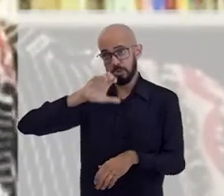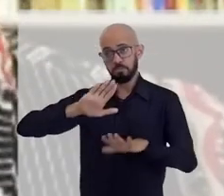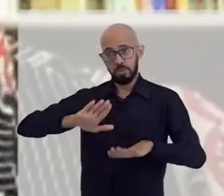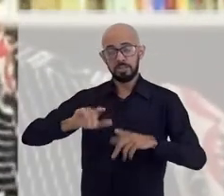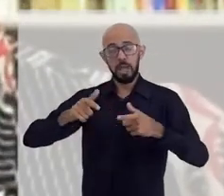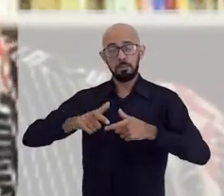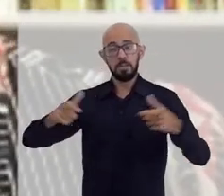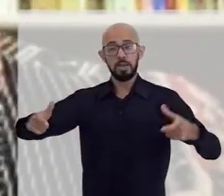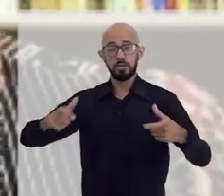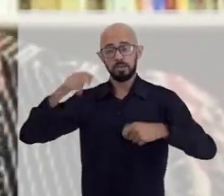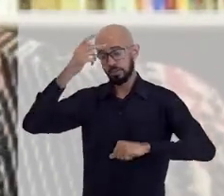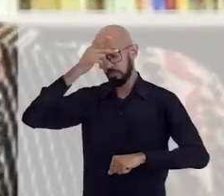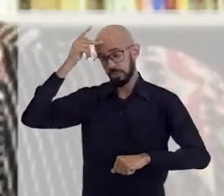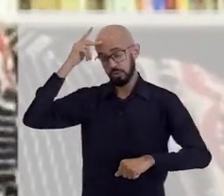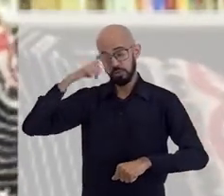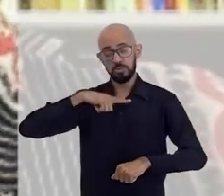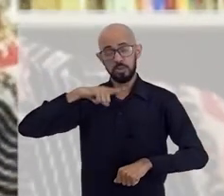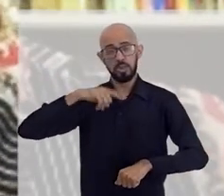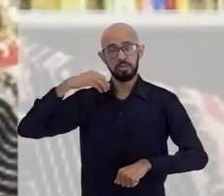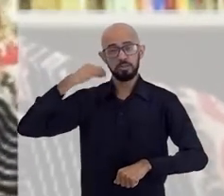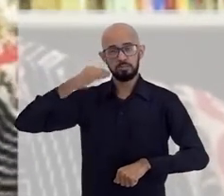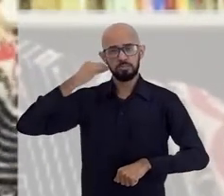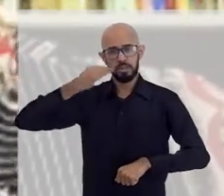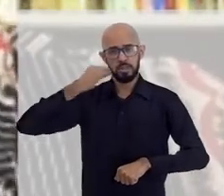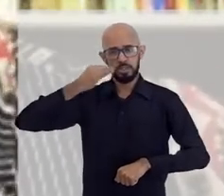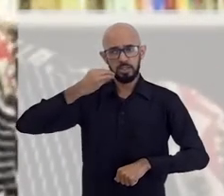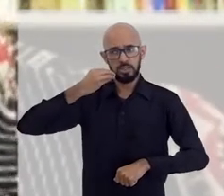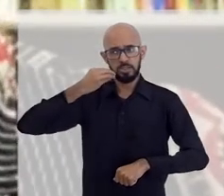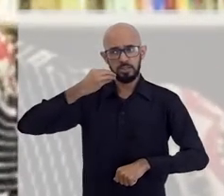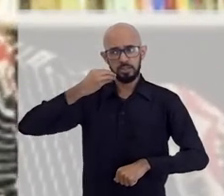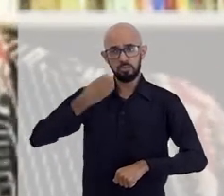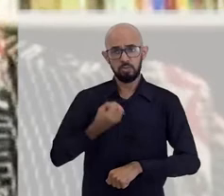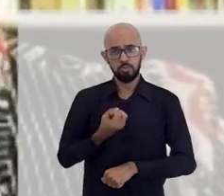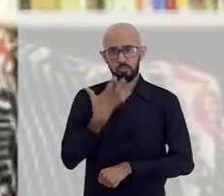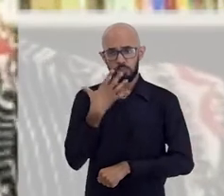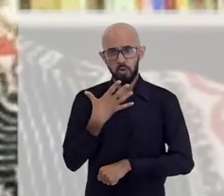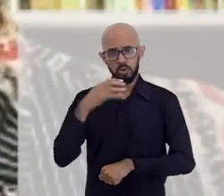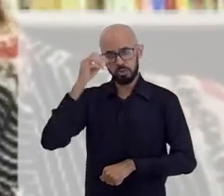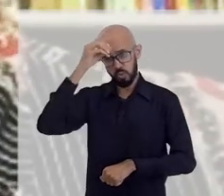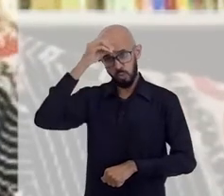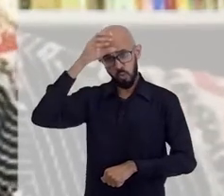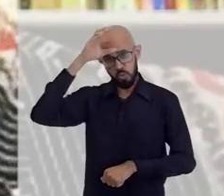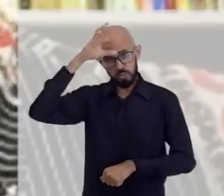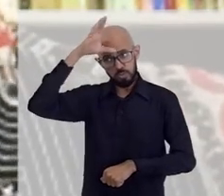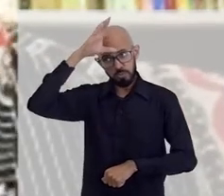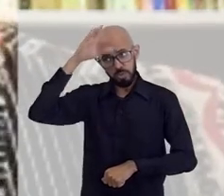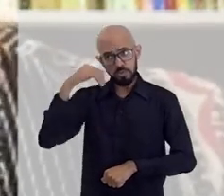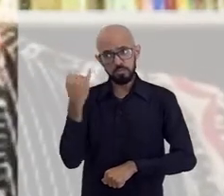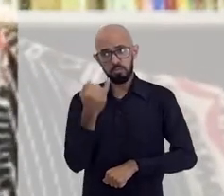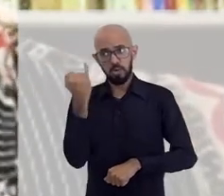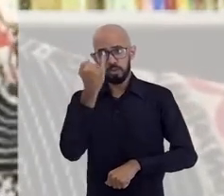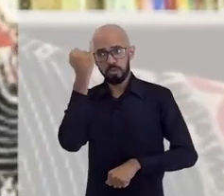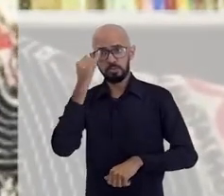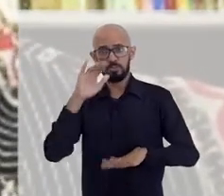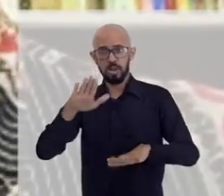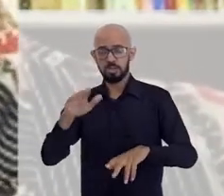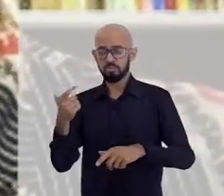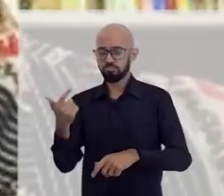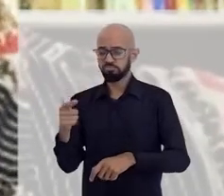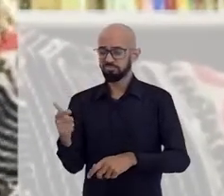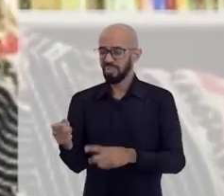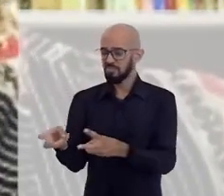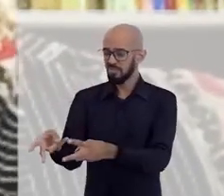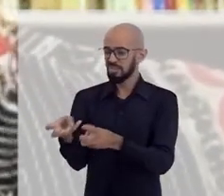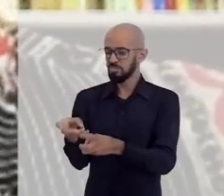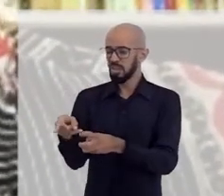tenham nas suas vidas experiências e vivências riquíssimas, e conhecimentos riquíssimos, mas isso não é considerado